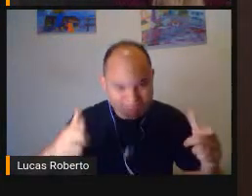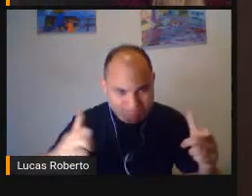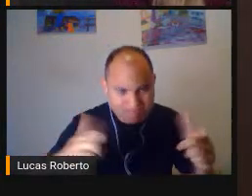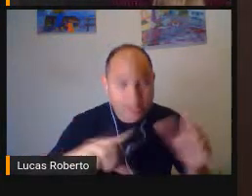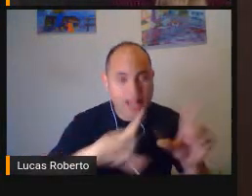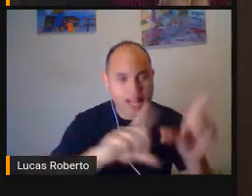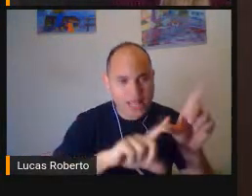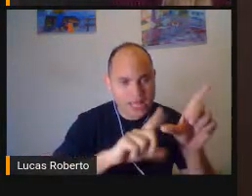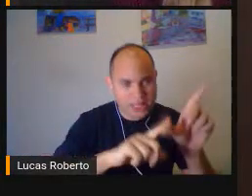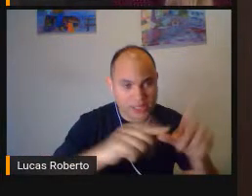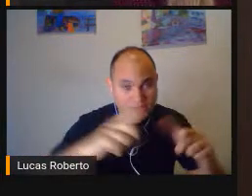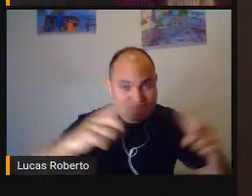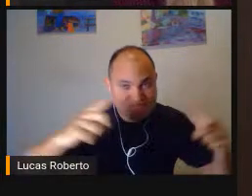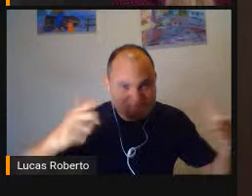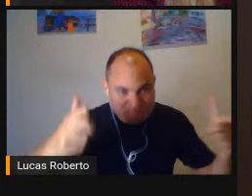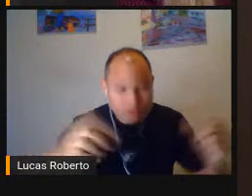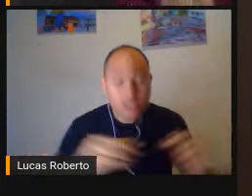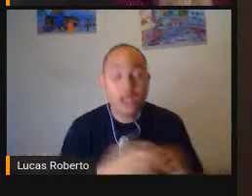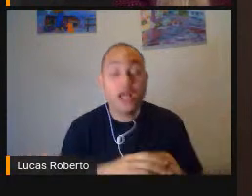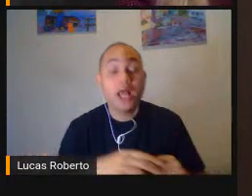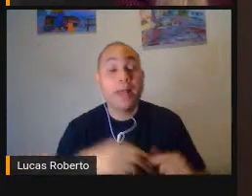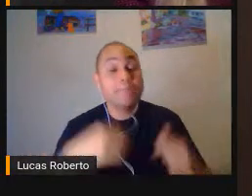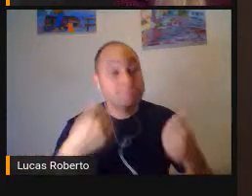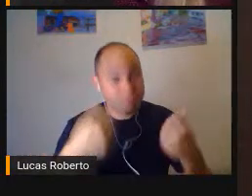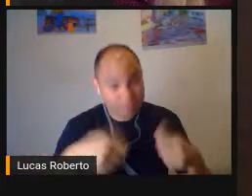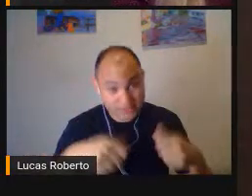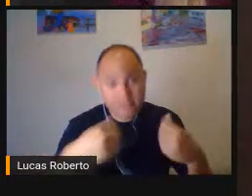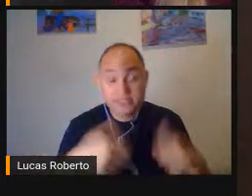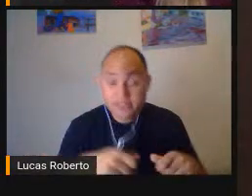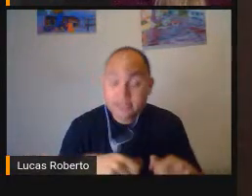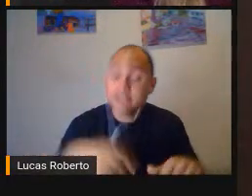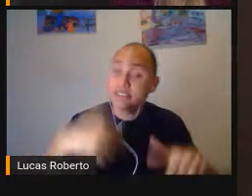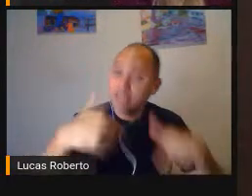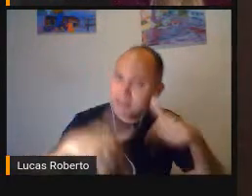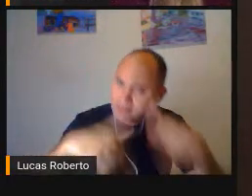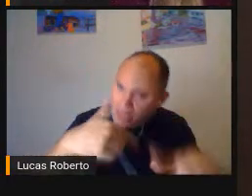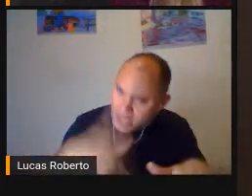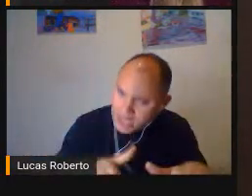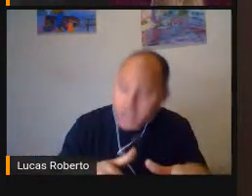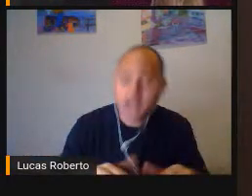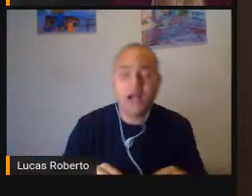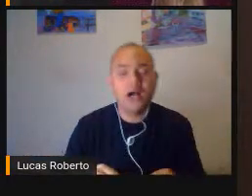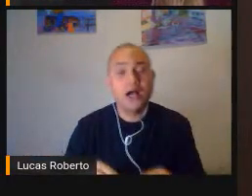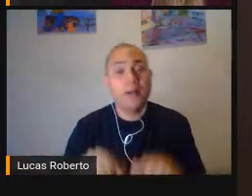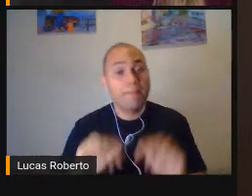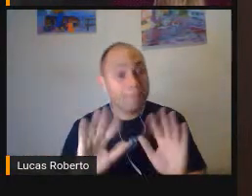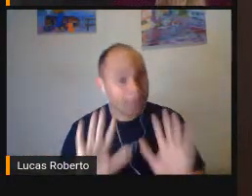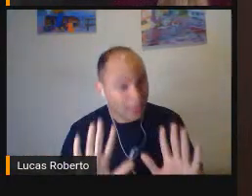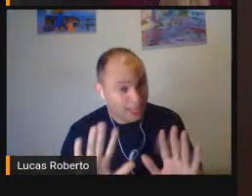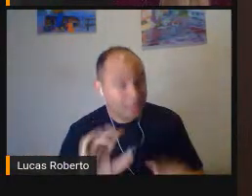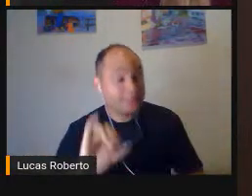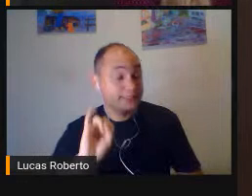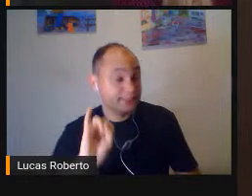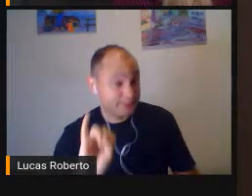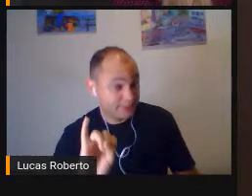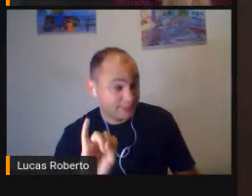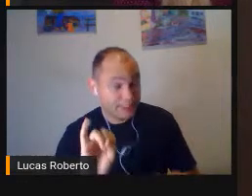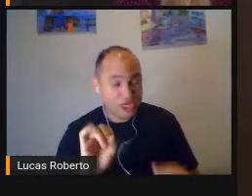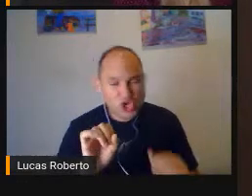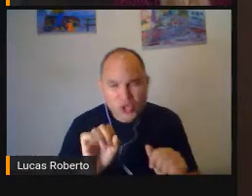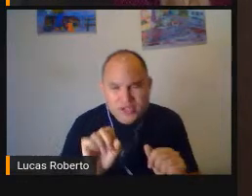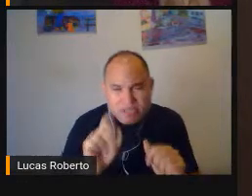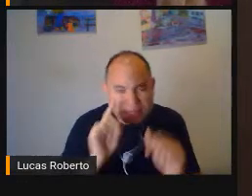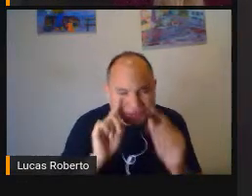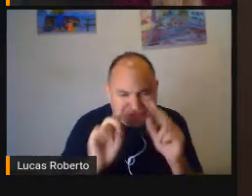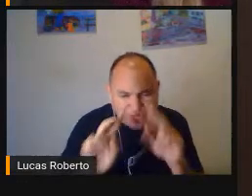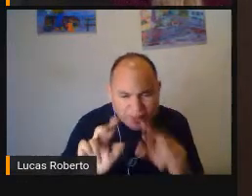trabalho De trabalhar Em cima Dessa visão residual Que ela tem Mas Se o resíduo visual Dela é tão pequeno